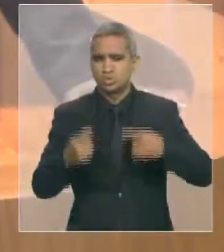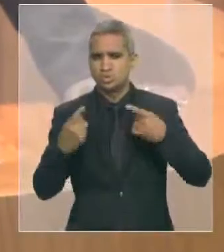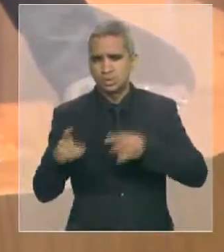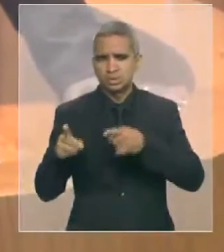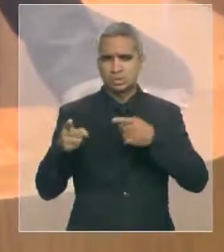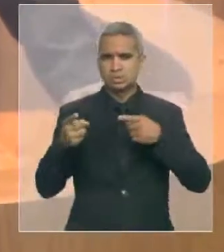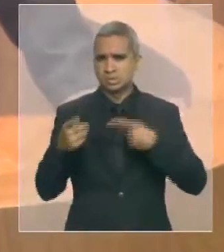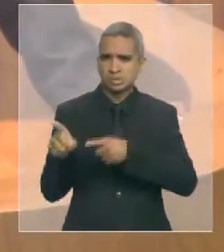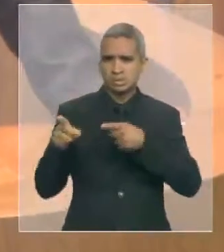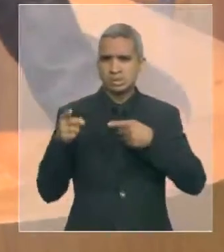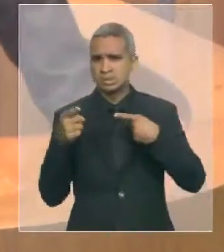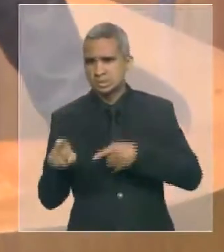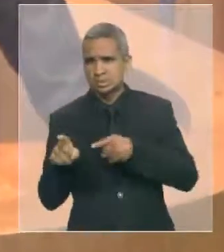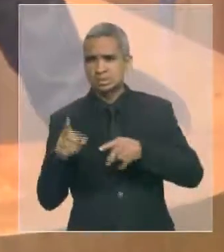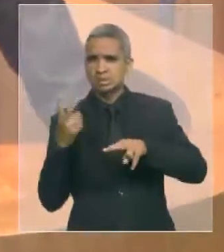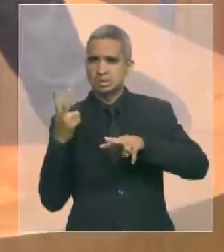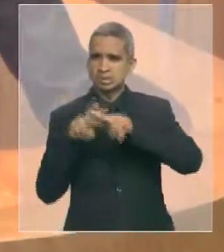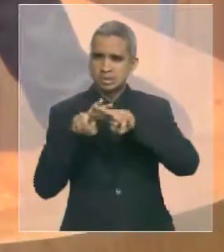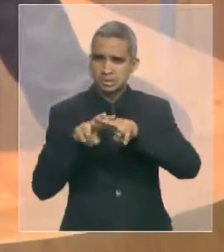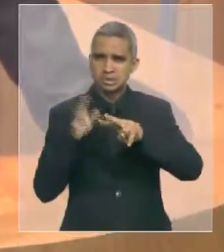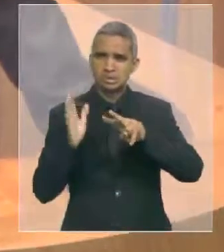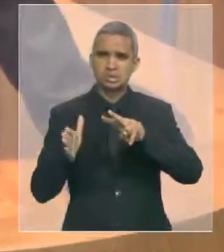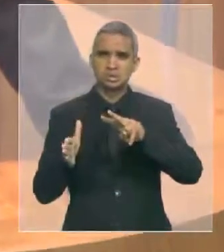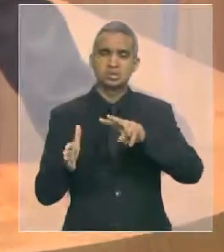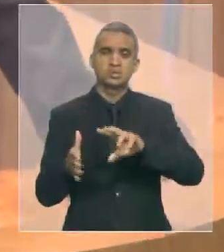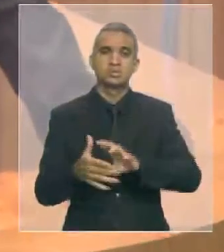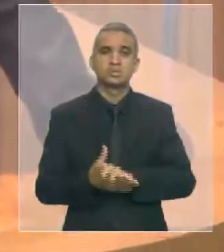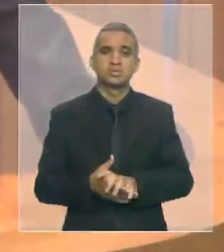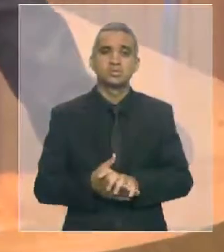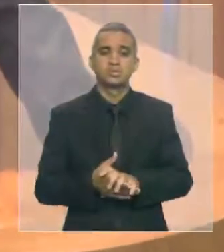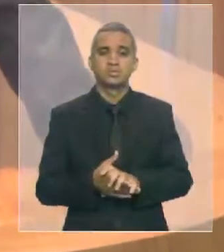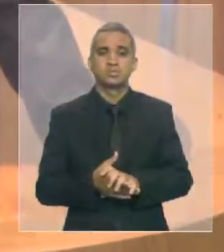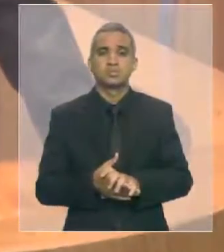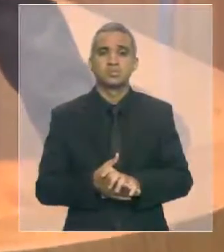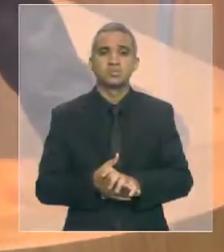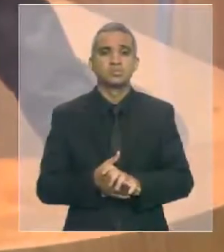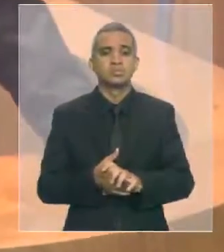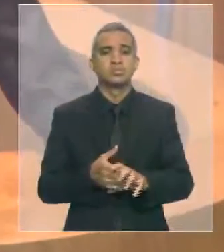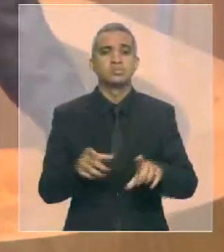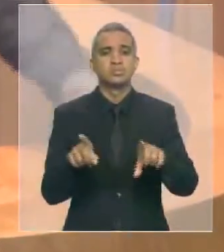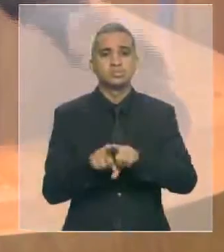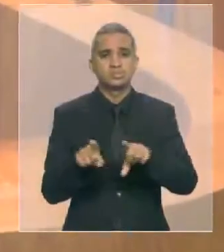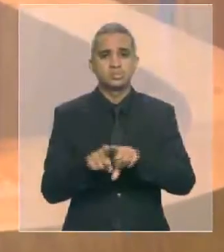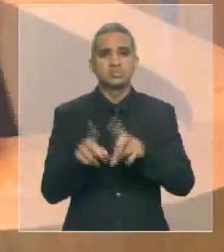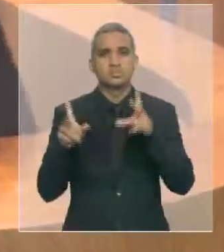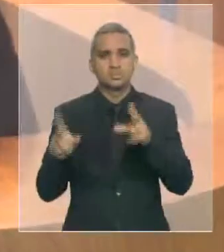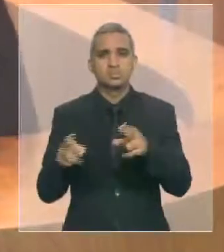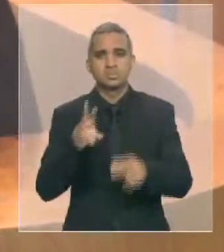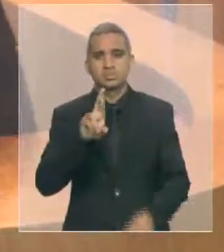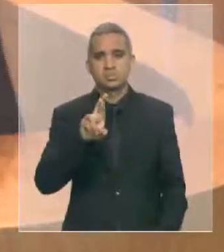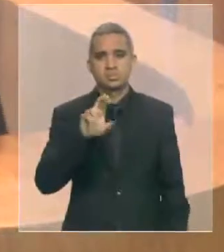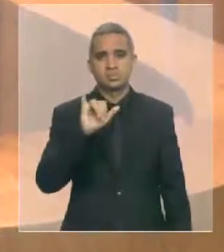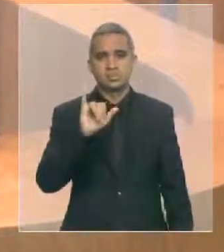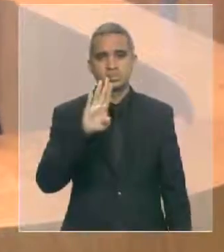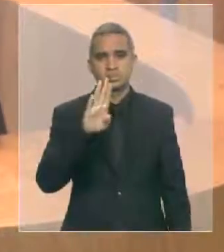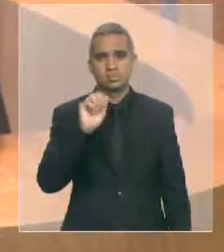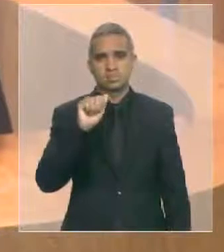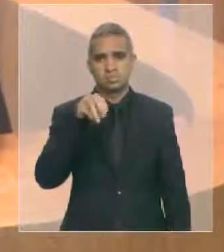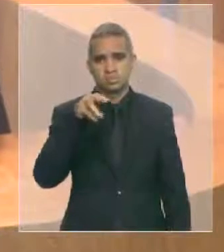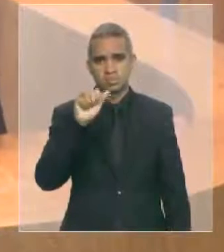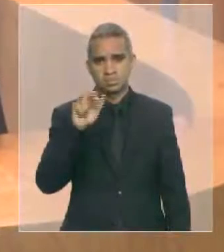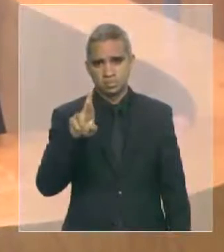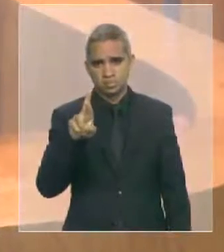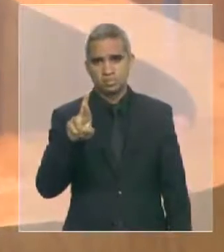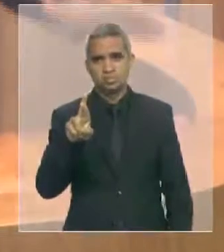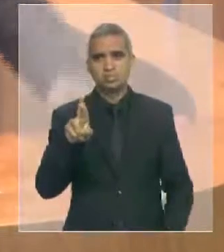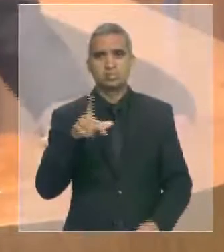cadeias, e ele, assim como o nosso aniversário, olha, ele está ali, irmão Benilson, Deus te abençoe,